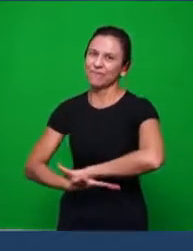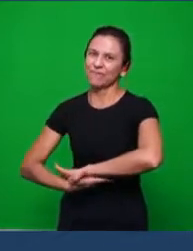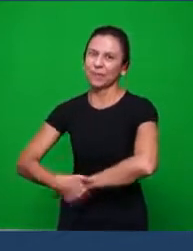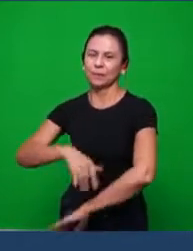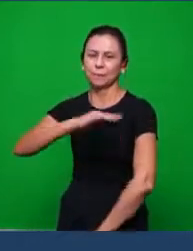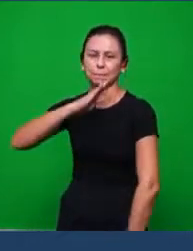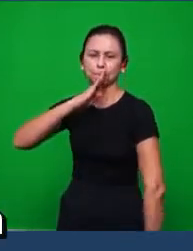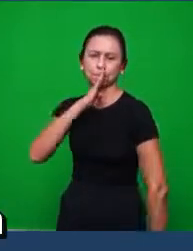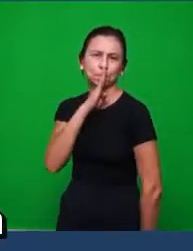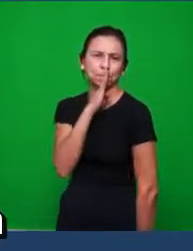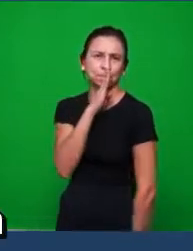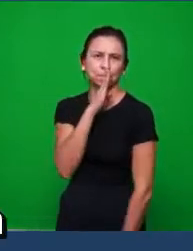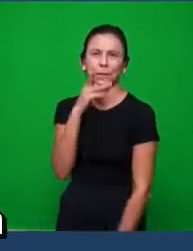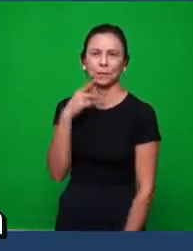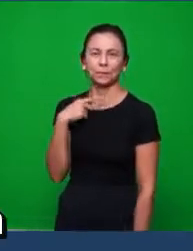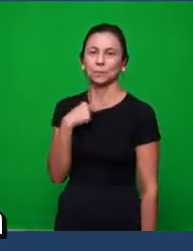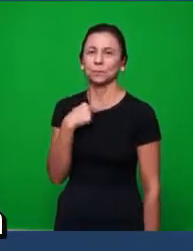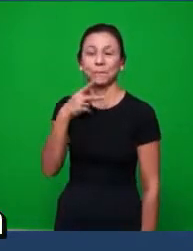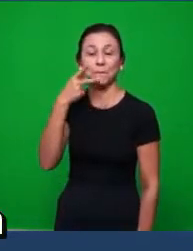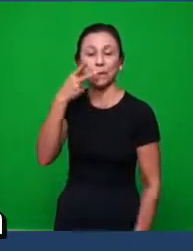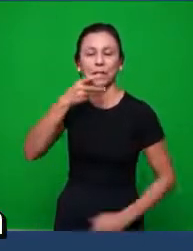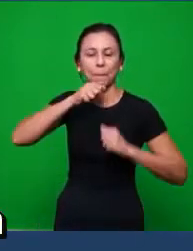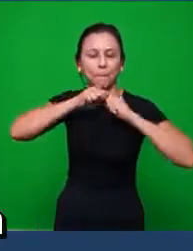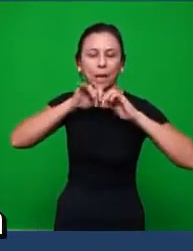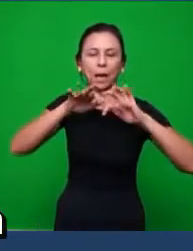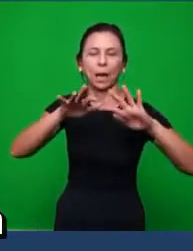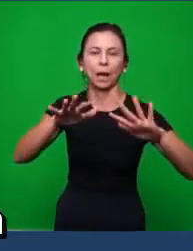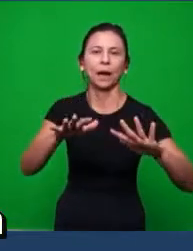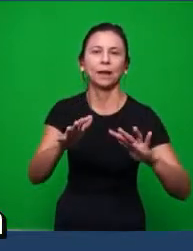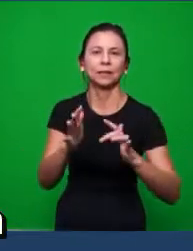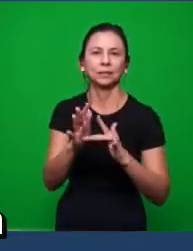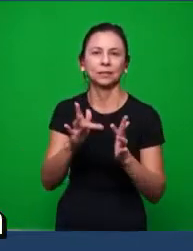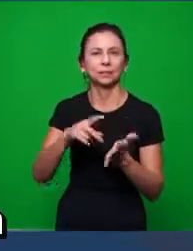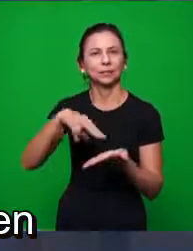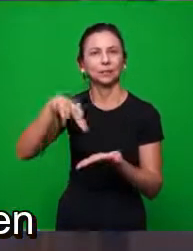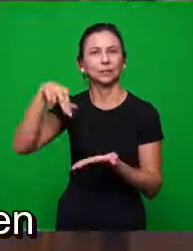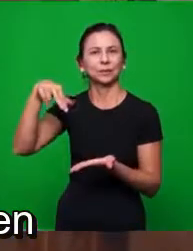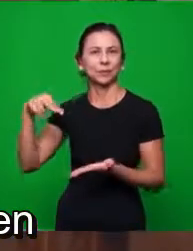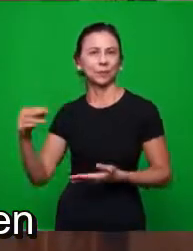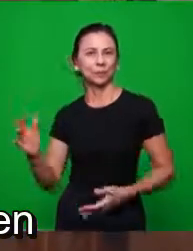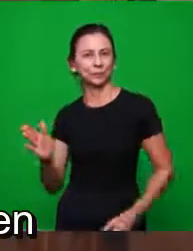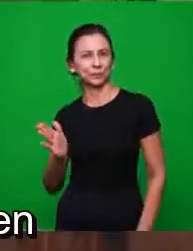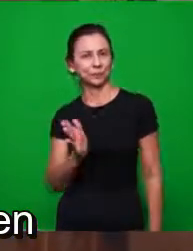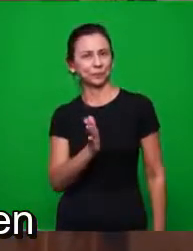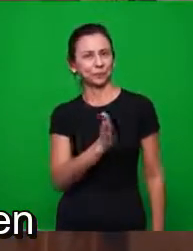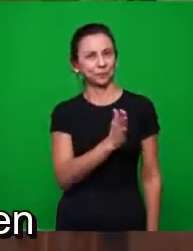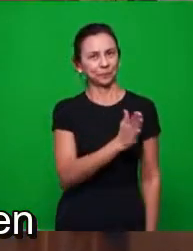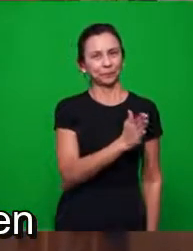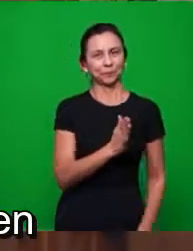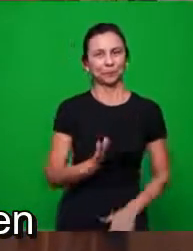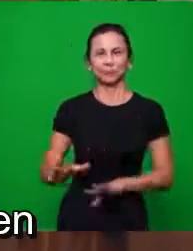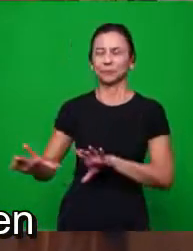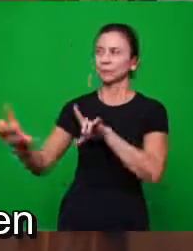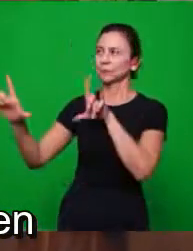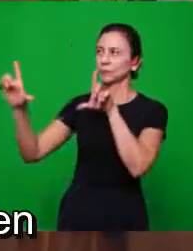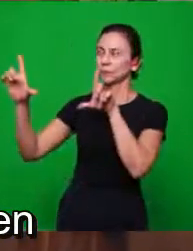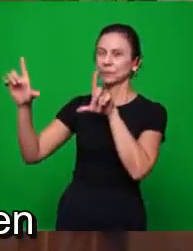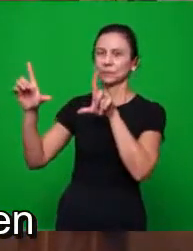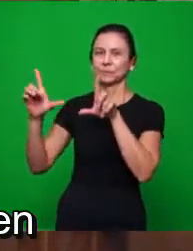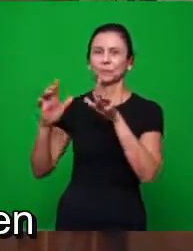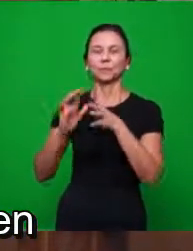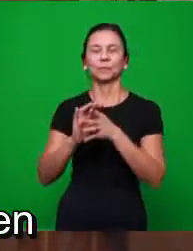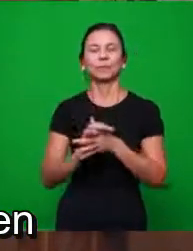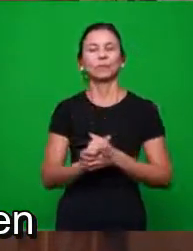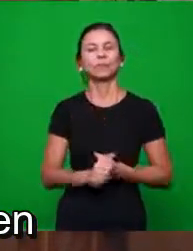oralmente. Mas o que é que aconteceu? Agora, eu gostaria que os irmãos colocassem aqui o afiteatro.